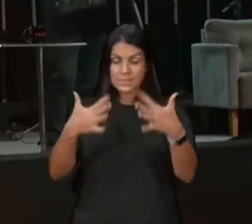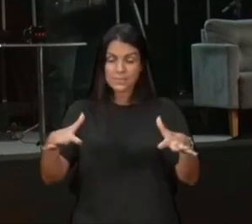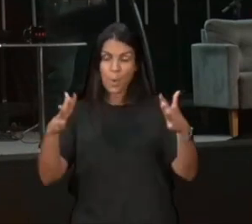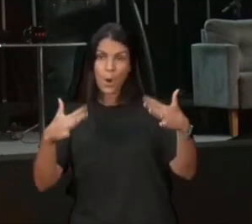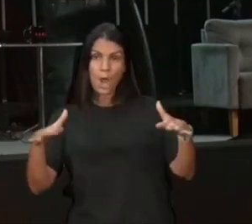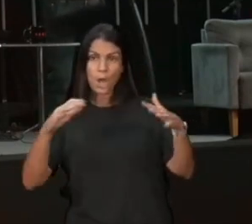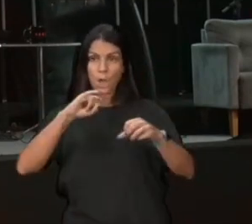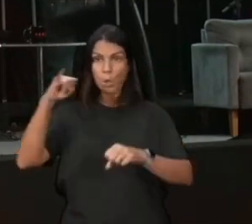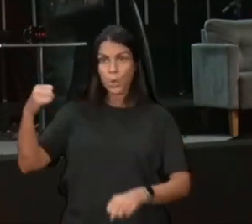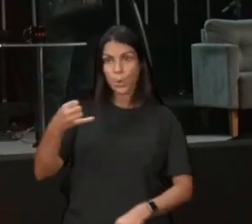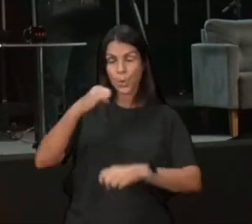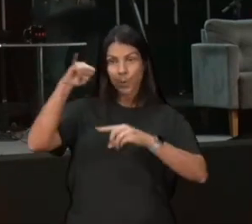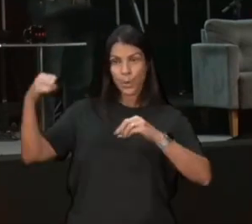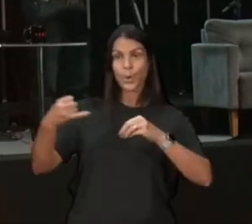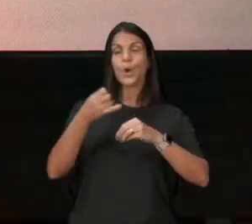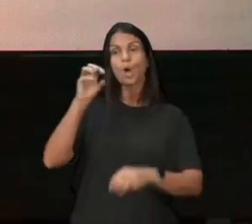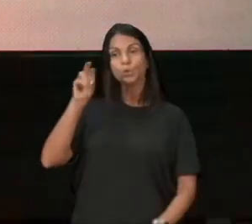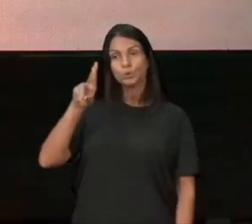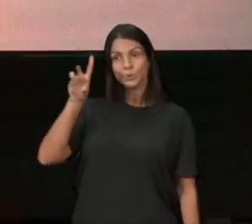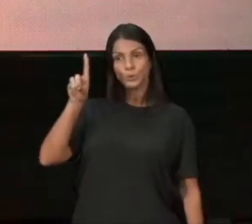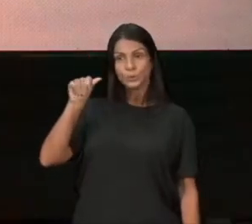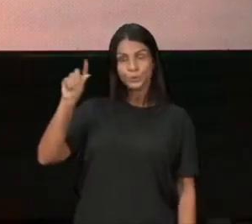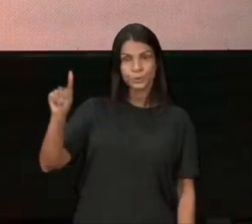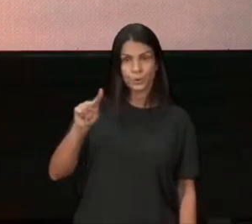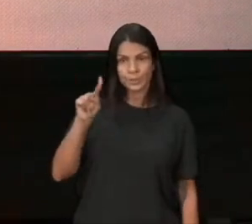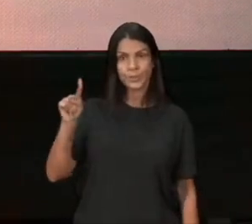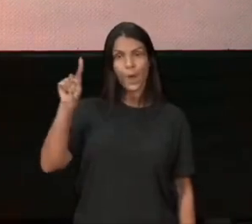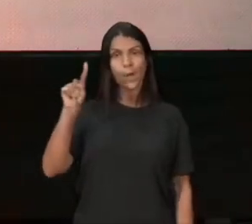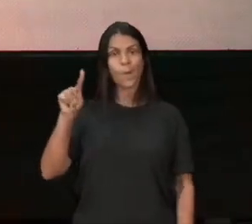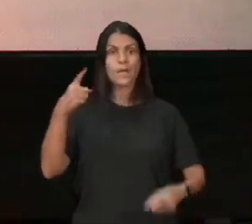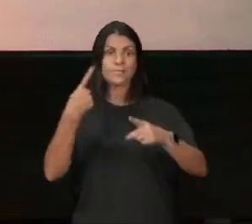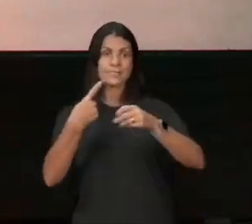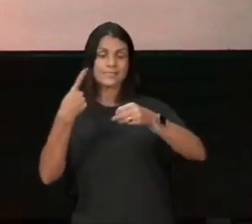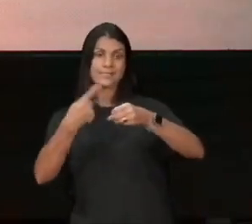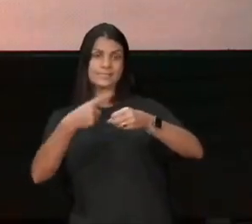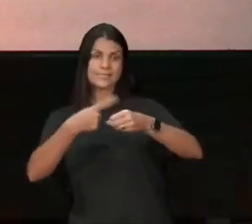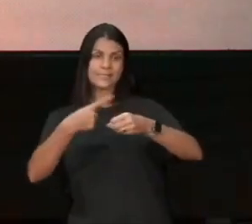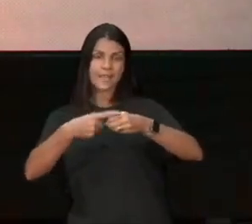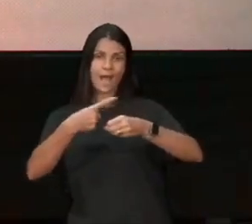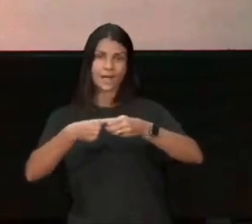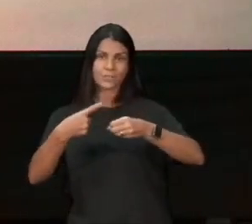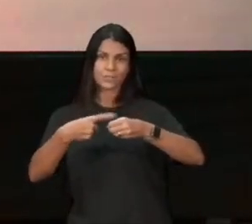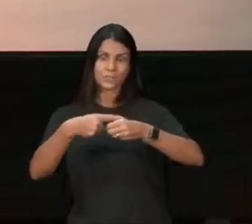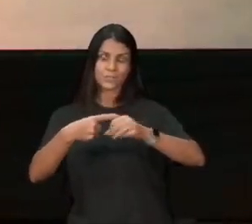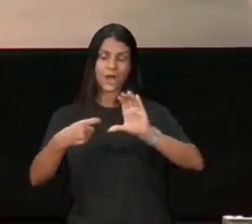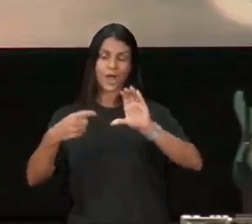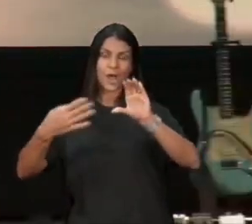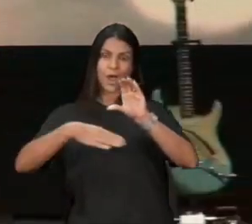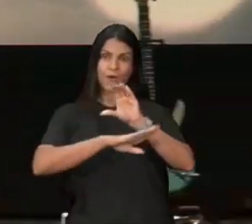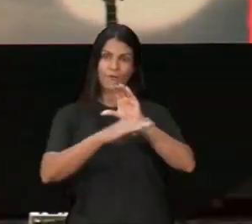Galiléia, está o Rio, a cidade de Cafarnaum, essa cidade era uma cidade interessante,